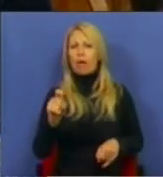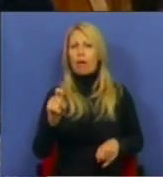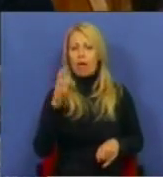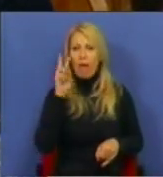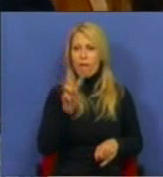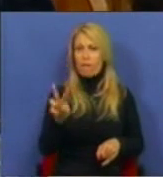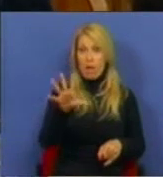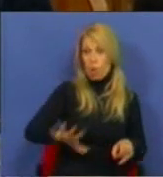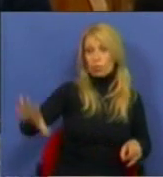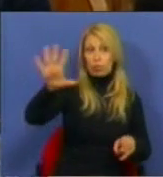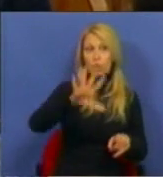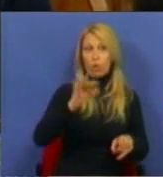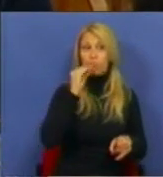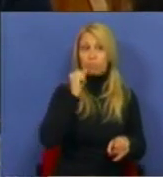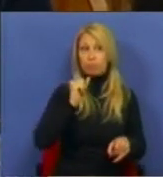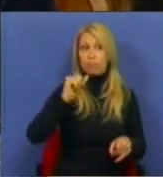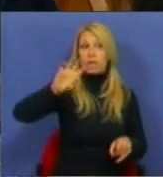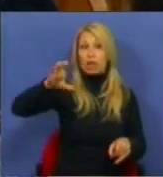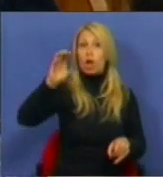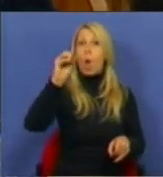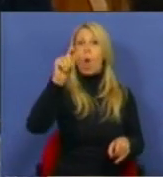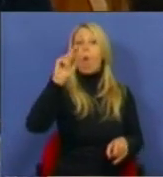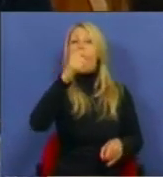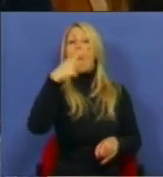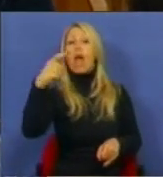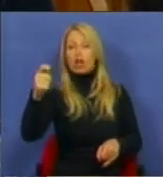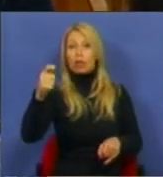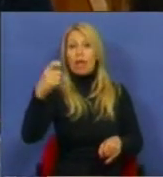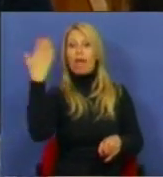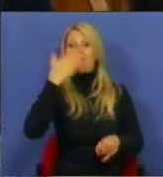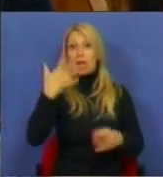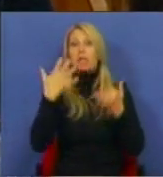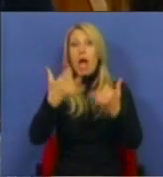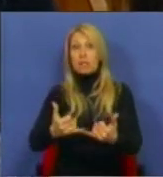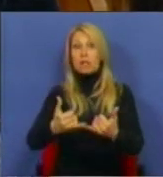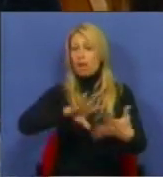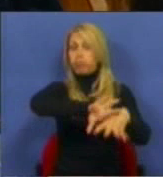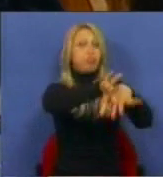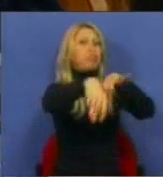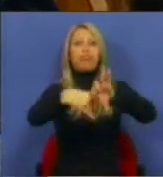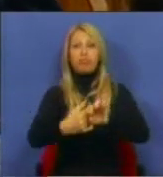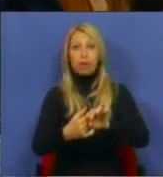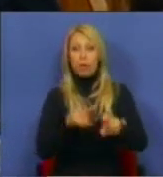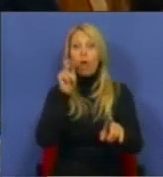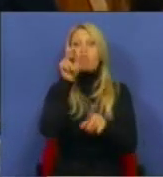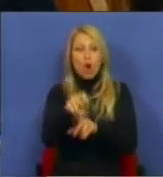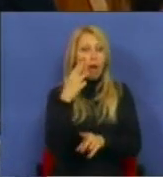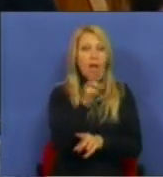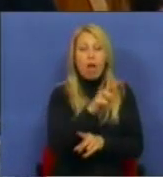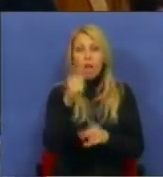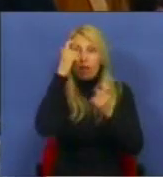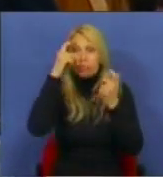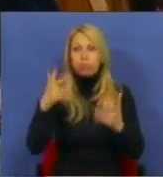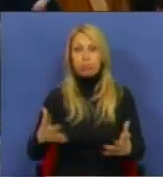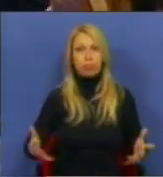região quando se deslocaram à região do Oeste, alguns dias depois dos acontecimentos? Foi exatamente